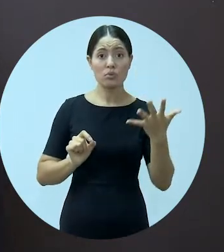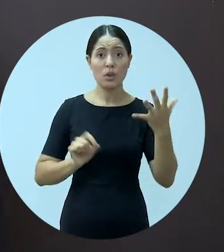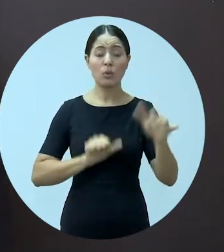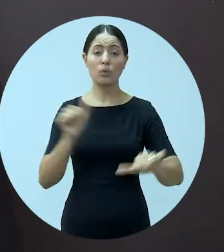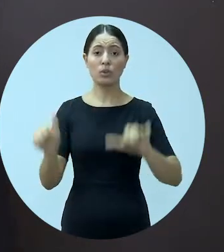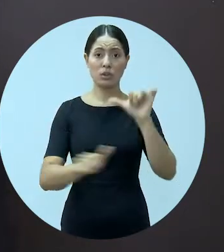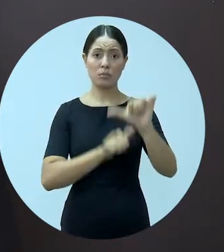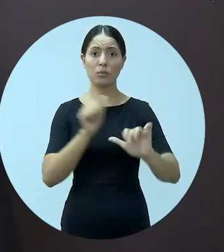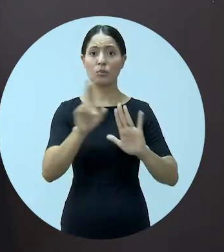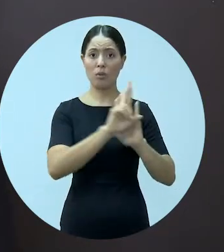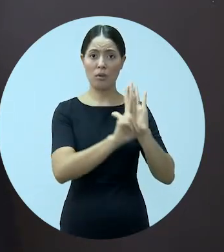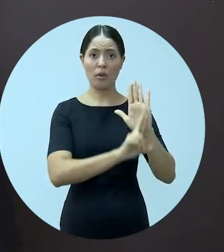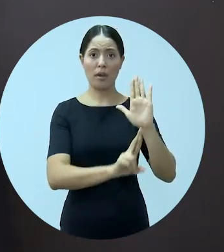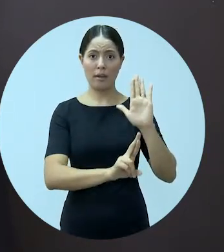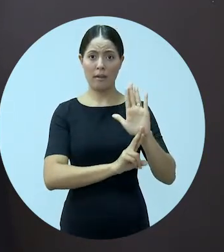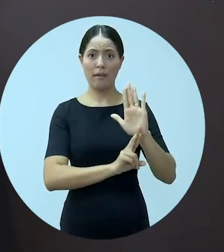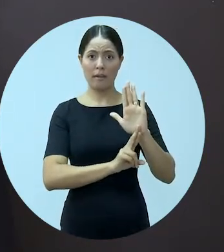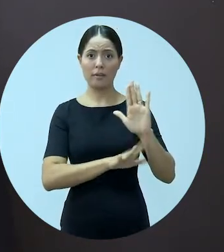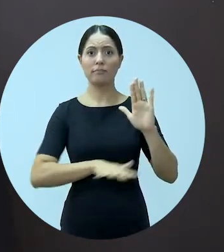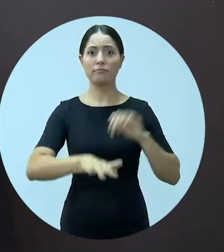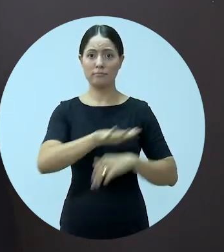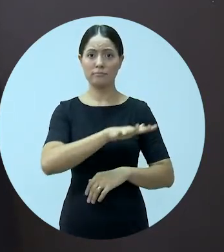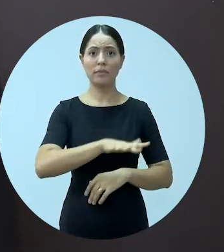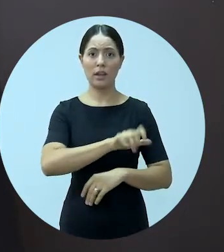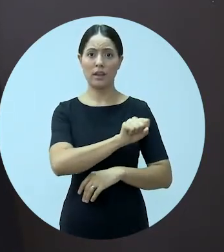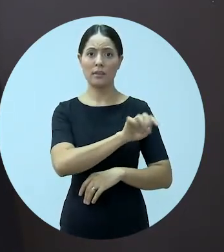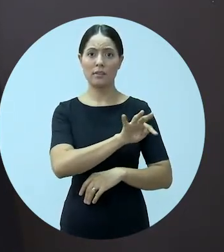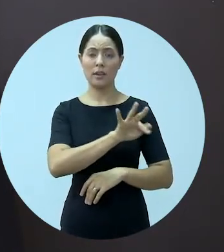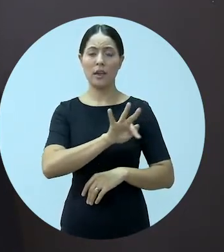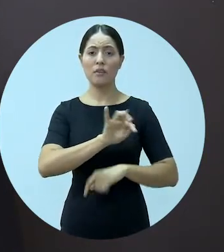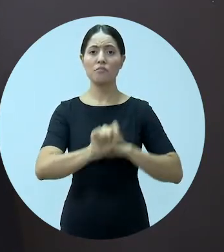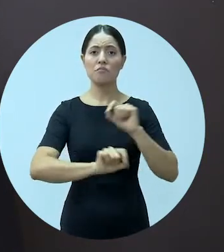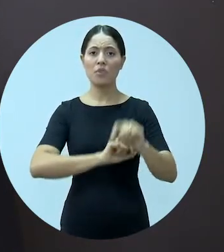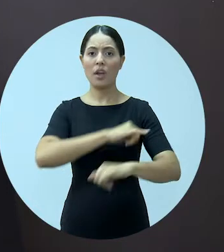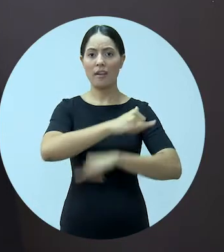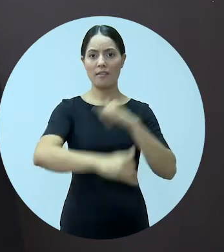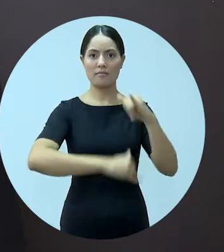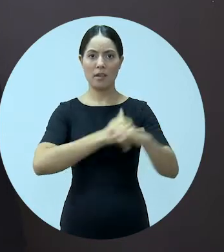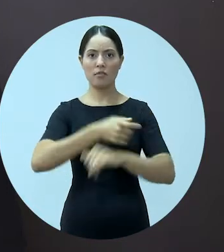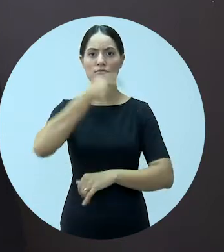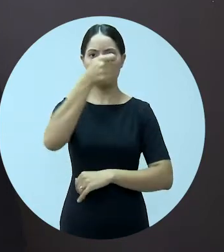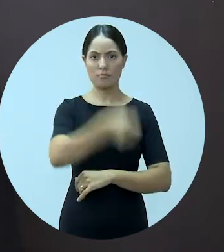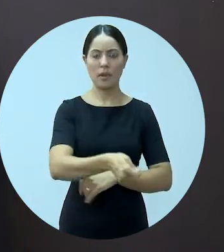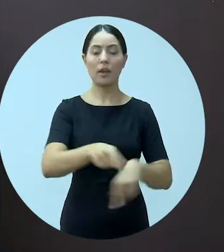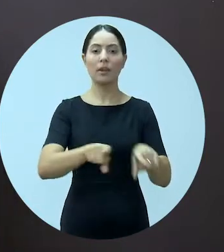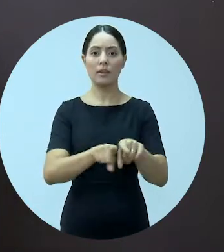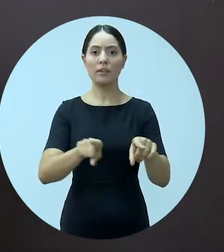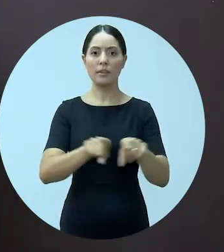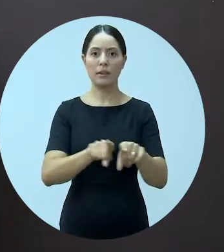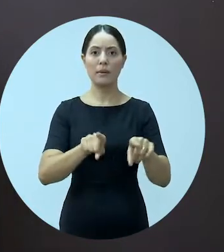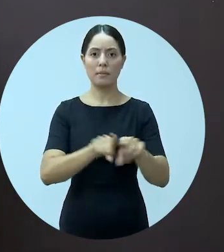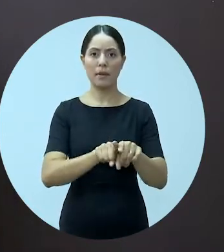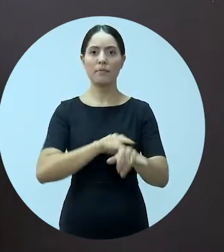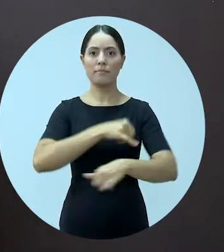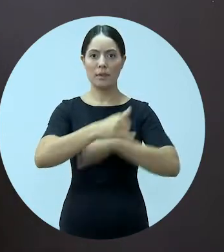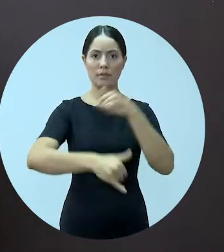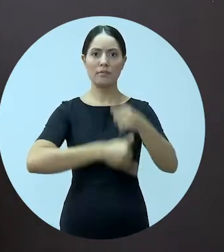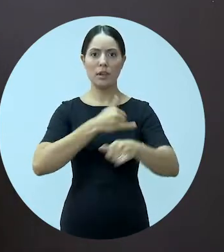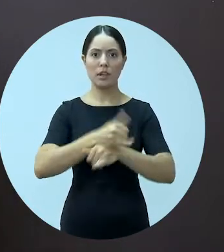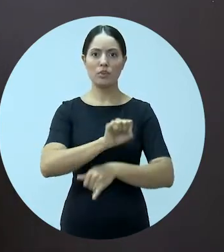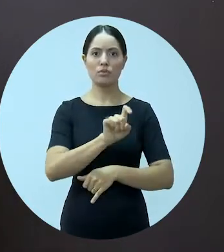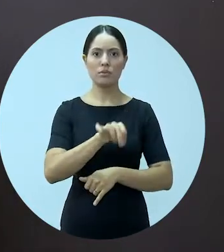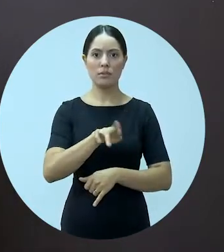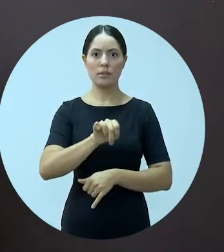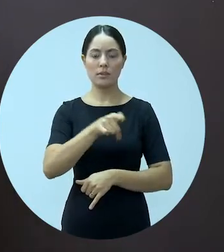alterou o regimento interno da Corte para julgamento virtual e sustentação oral por meio eletrônico, seja